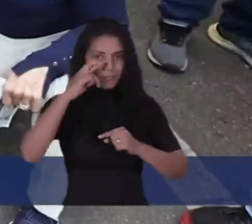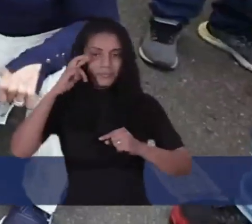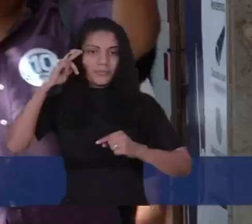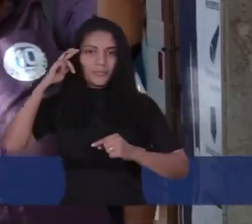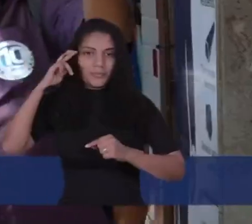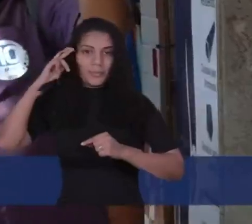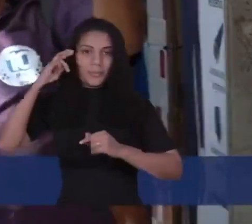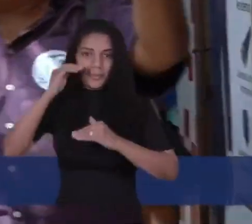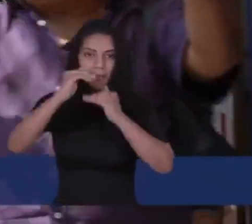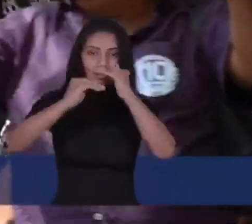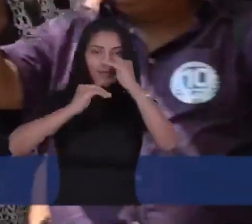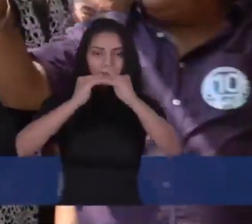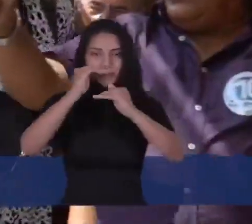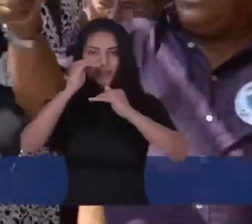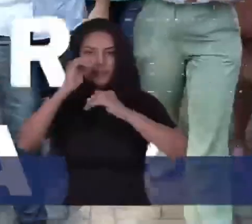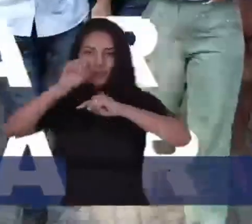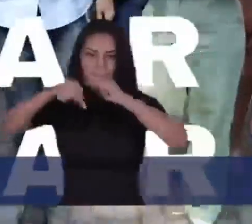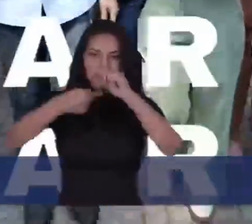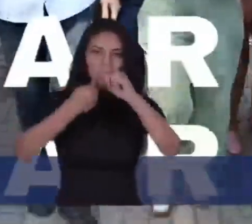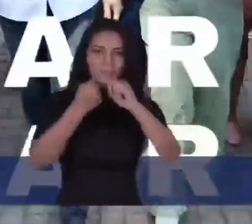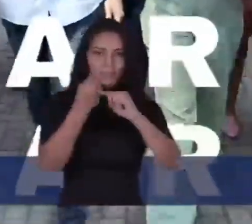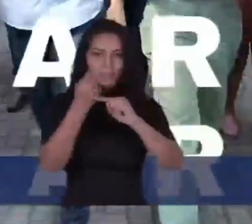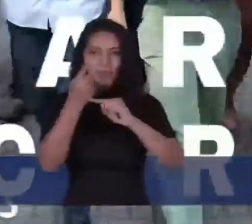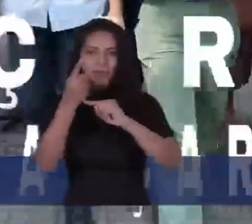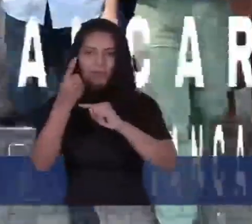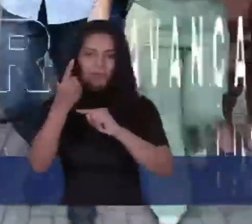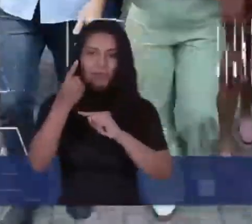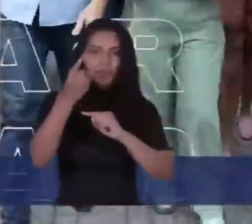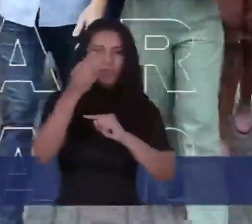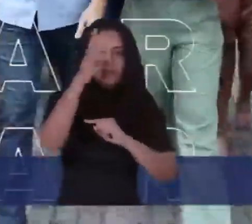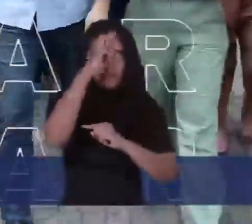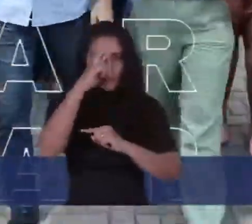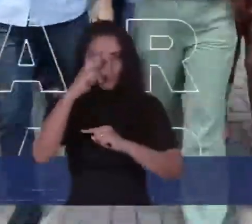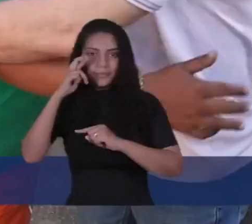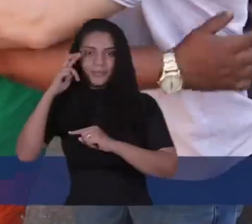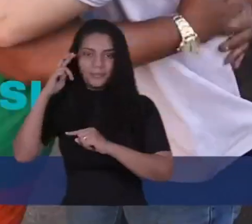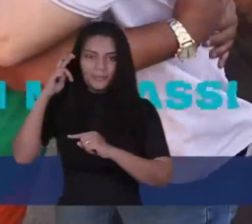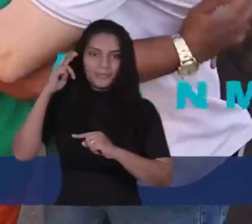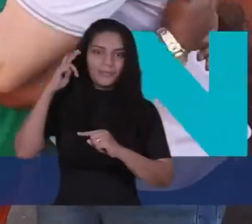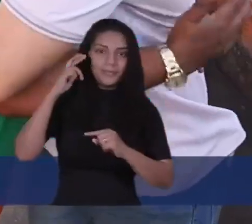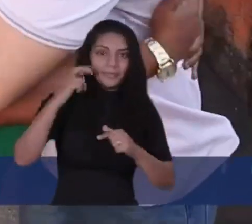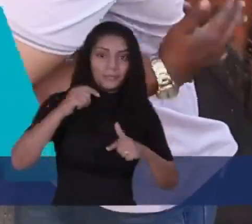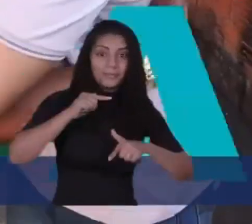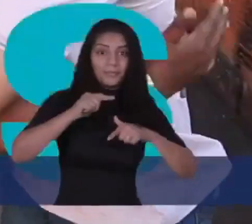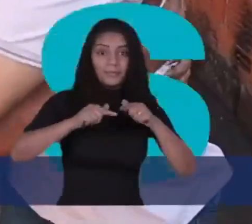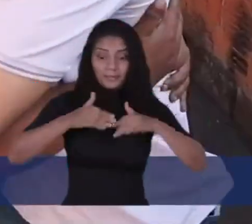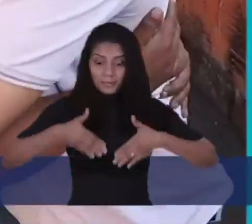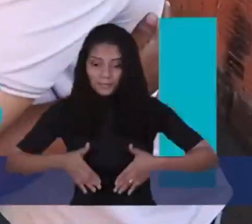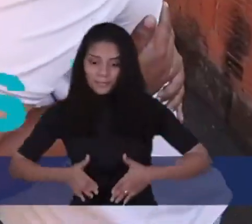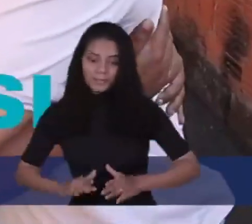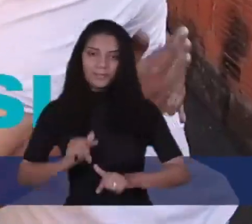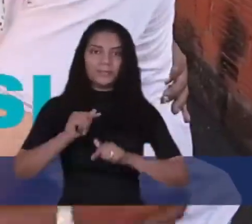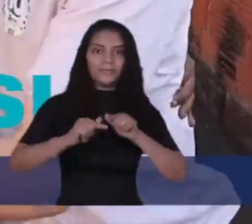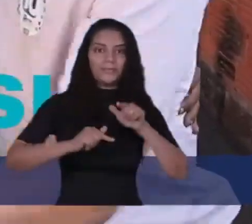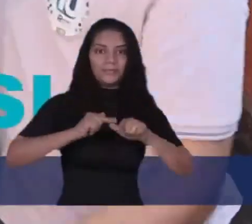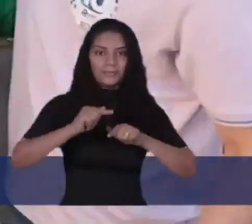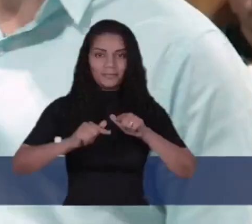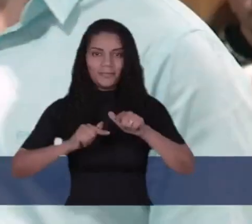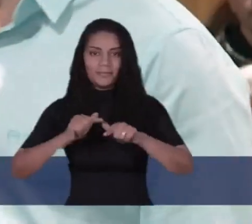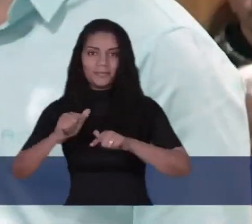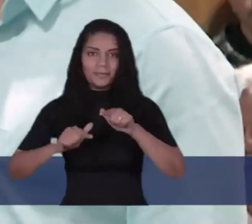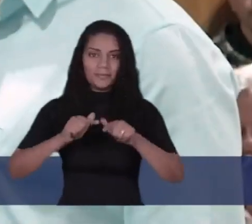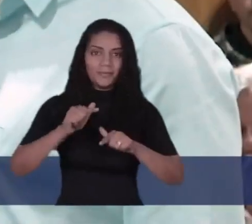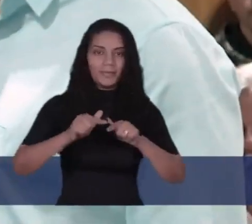Renan Marassi, para avançar e renovar. Renan Marassi,